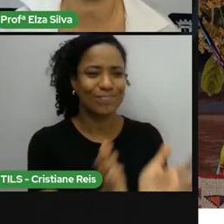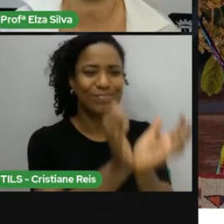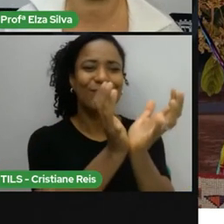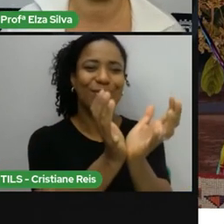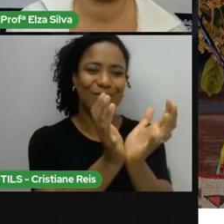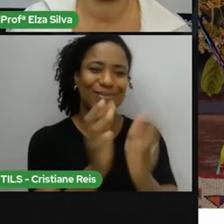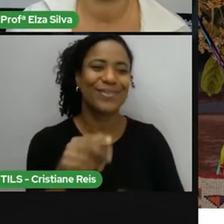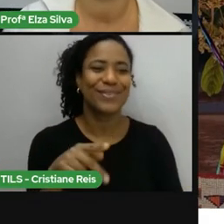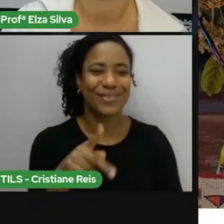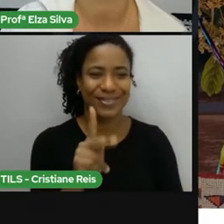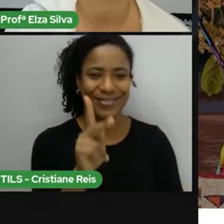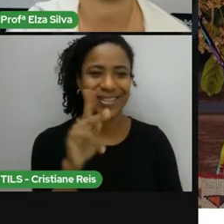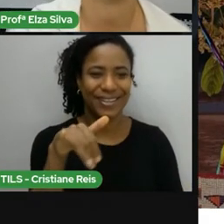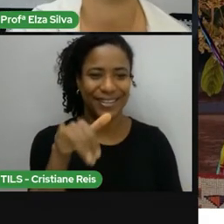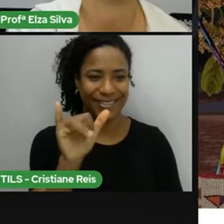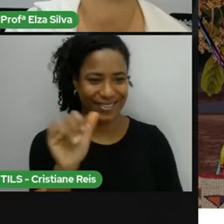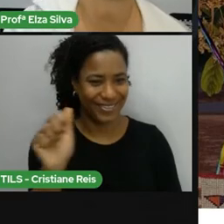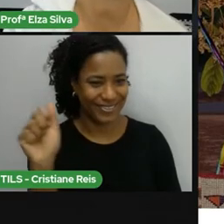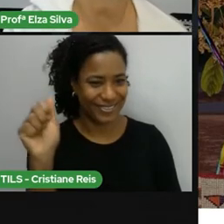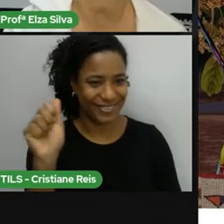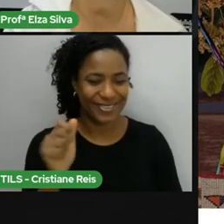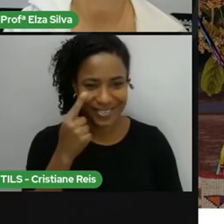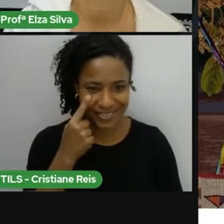Keniano Vamos lá?